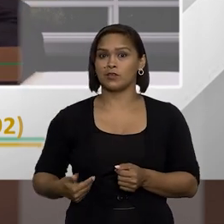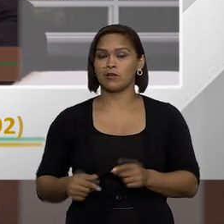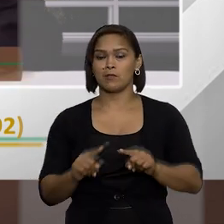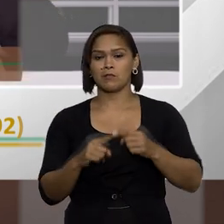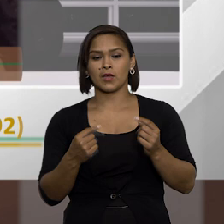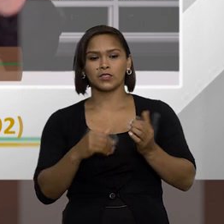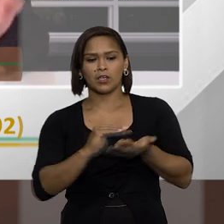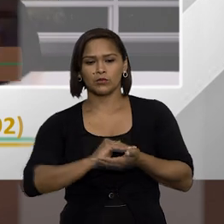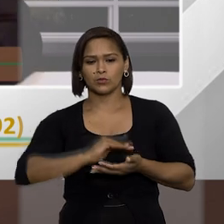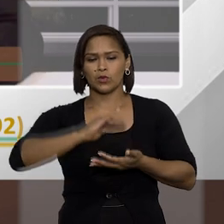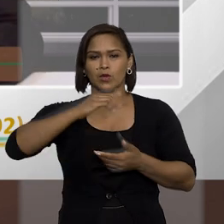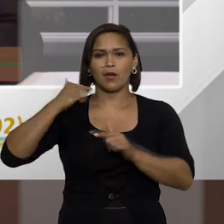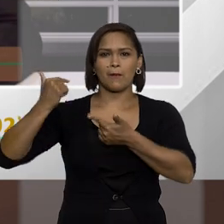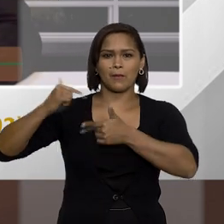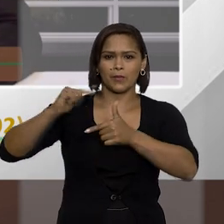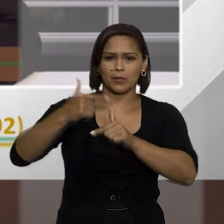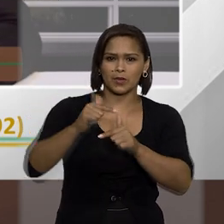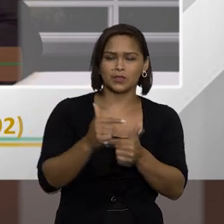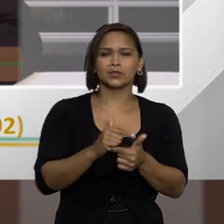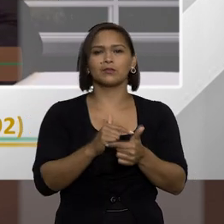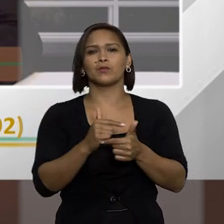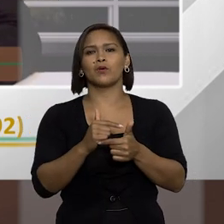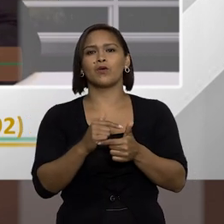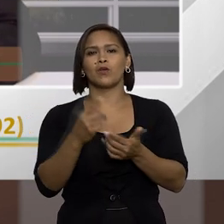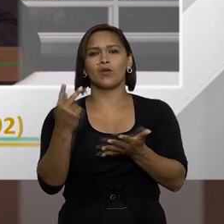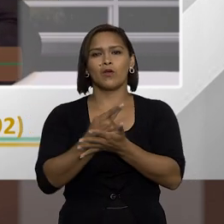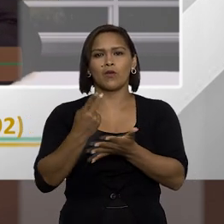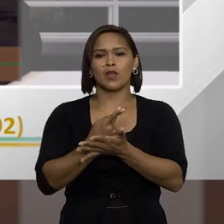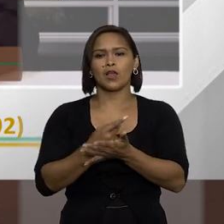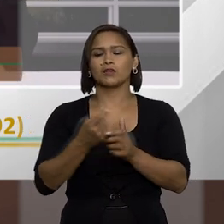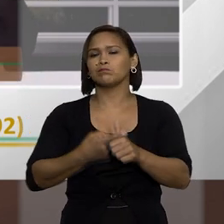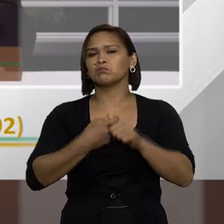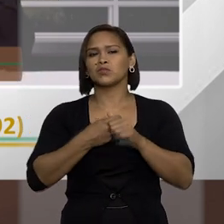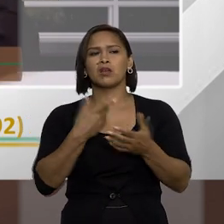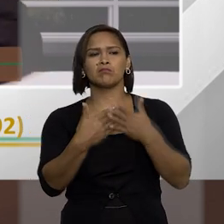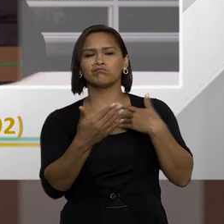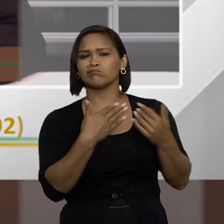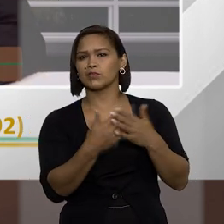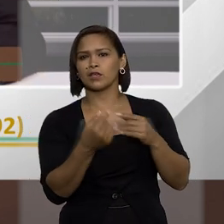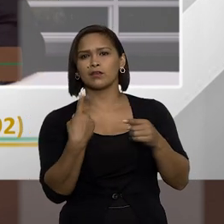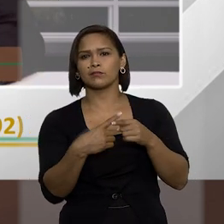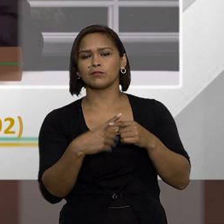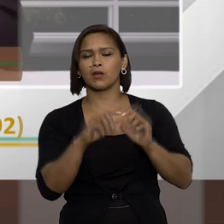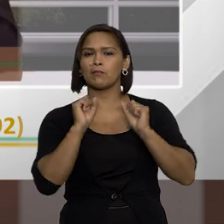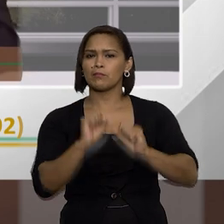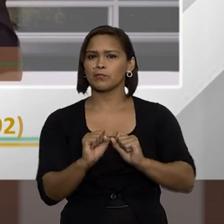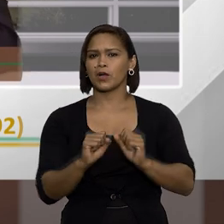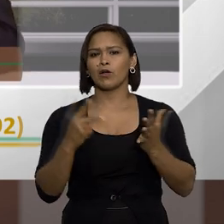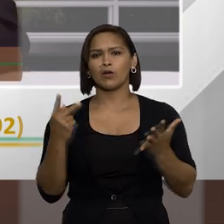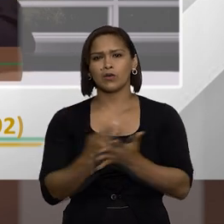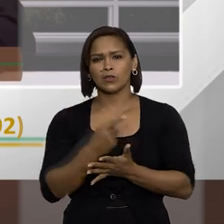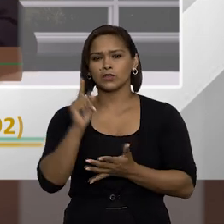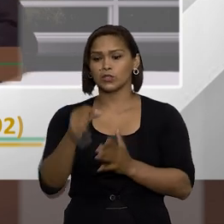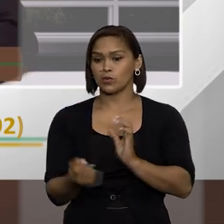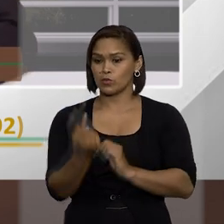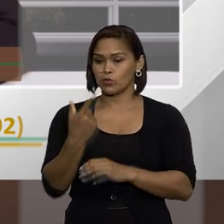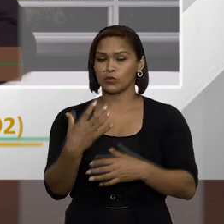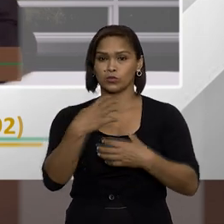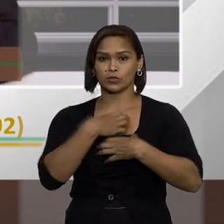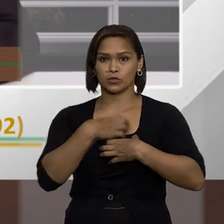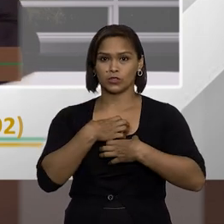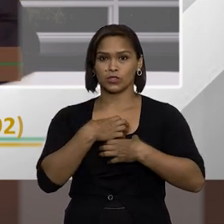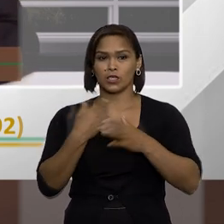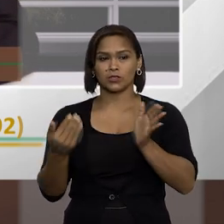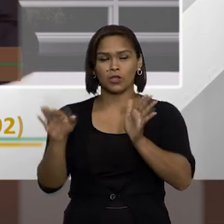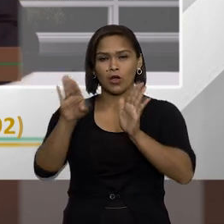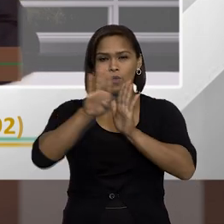pessoa já acumulou um patrimônio enorme fazendo coisas ímprobas suspensão ele não está nem aí então pode acontecer casos que a única forma da